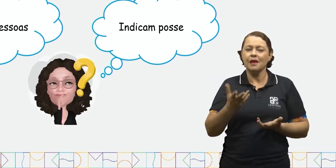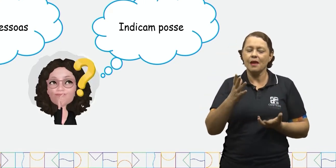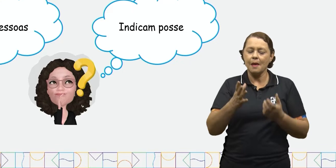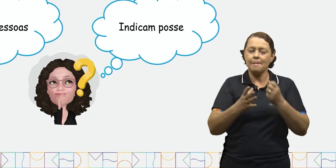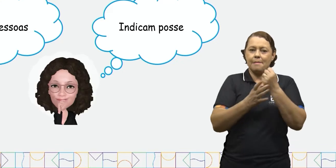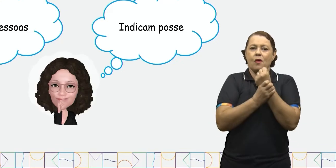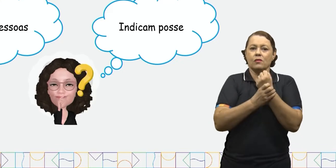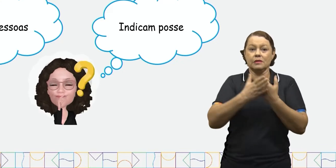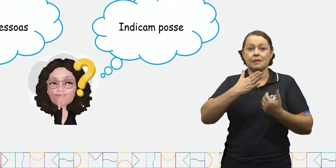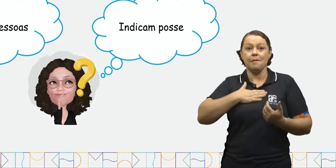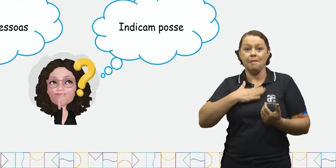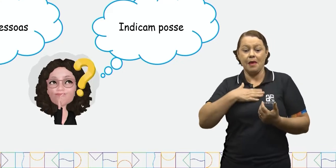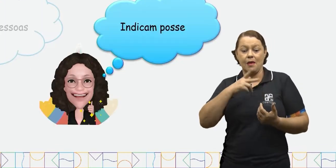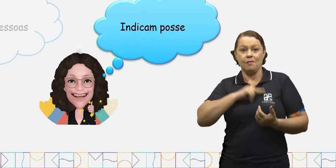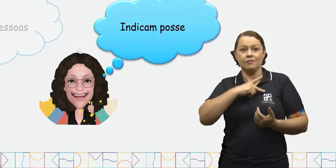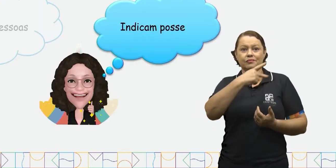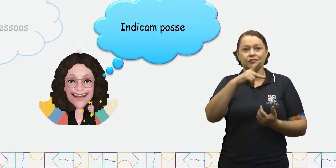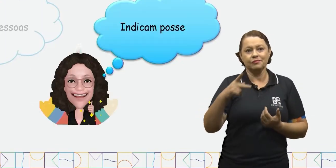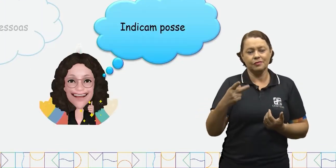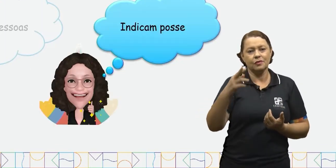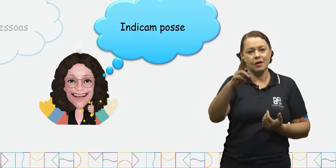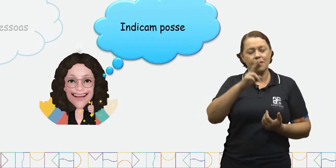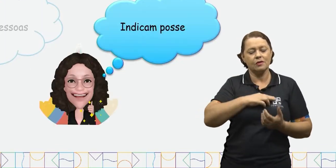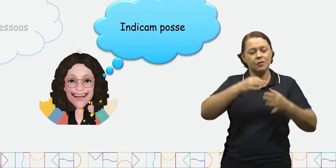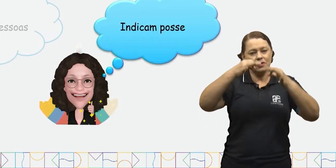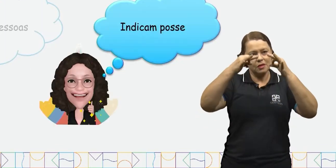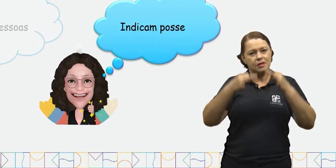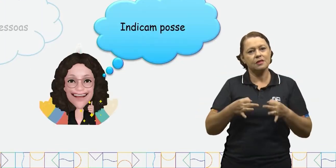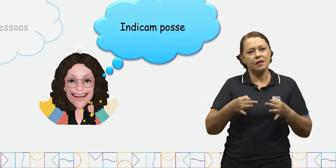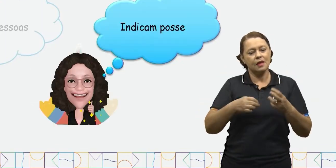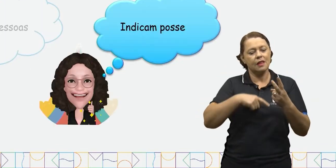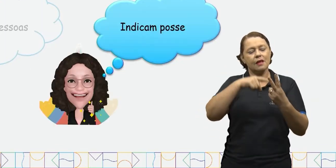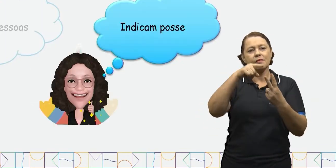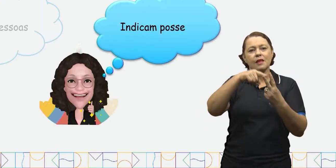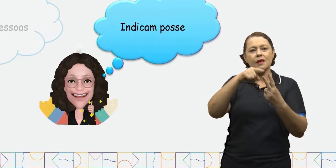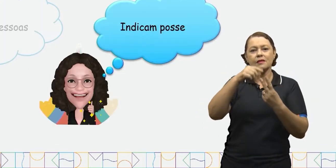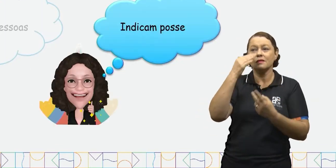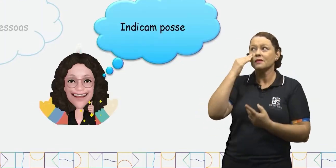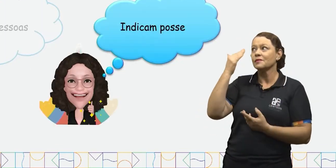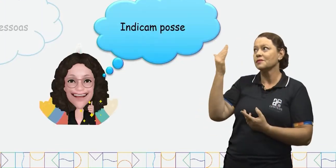posse. Portanto, a resposta correta é a segunda opção.